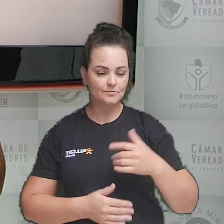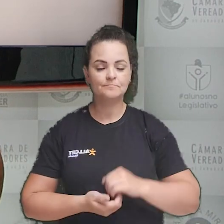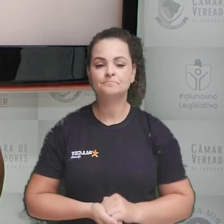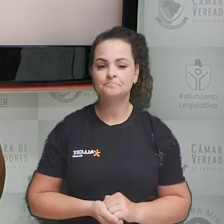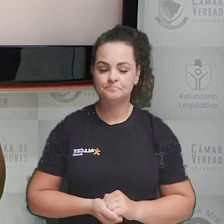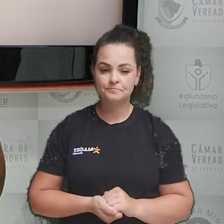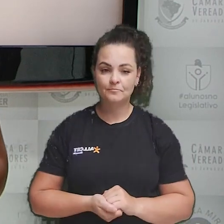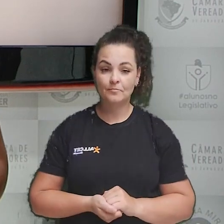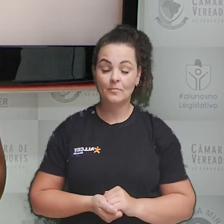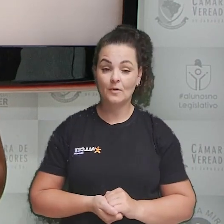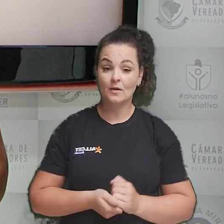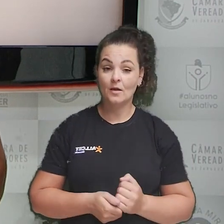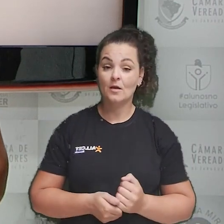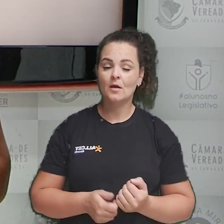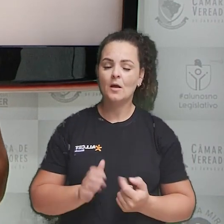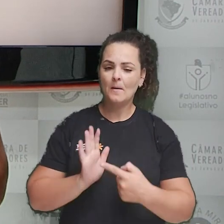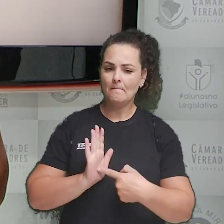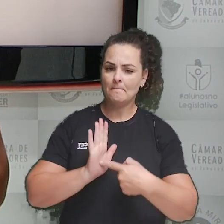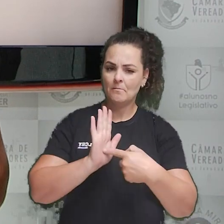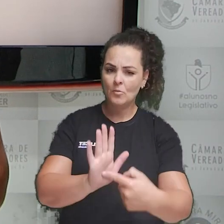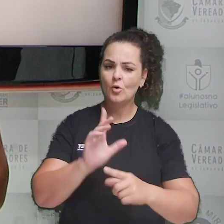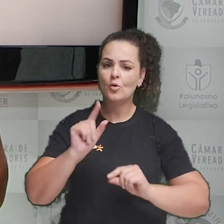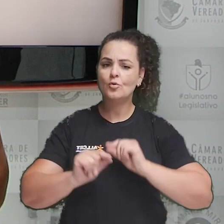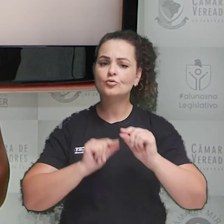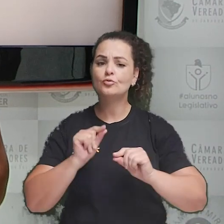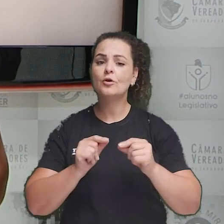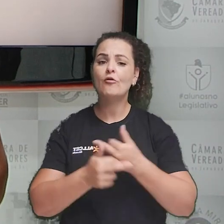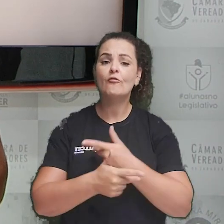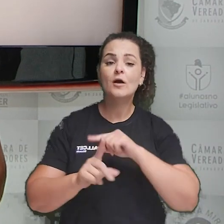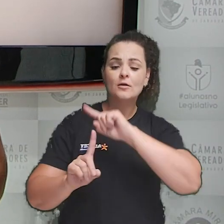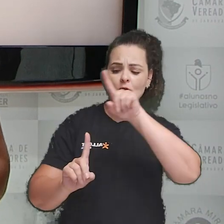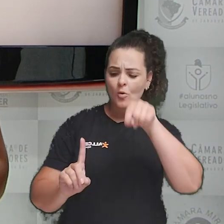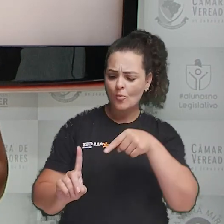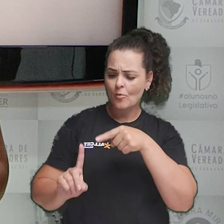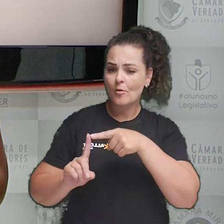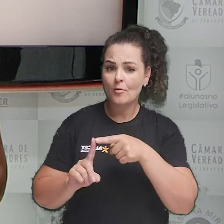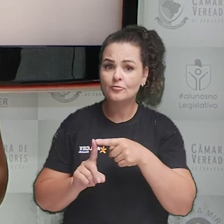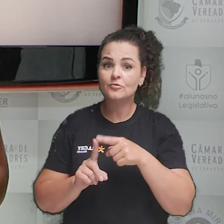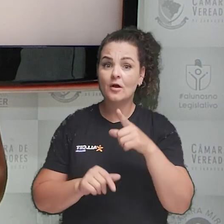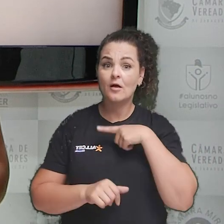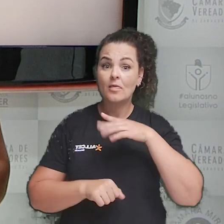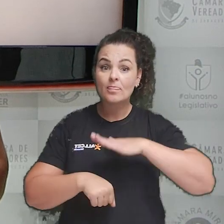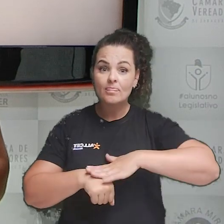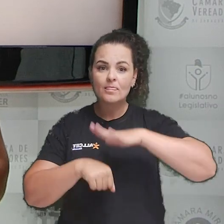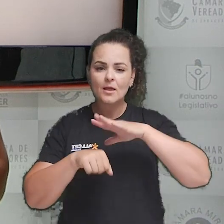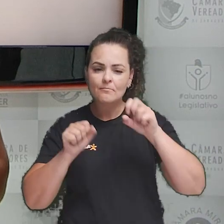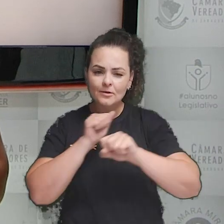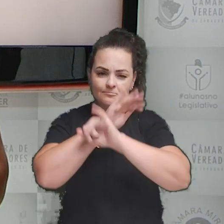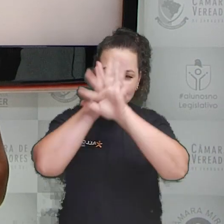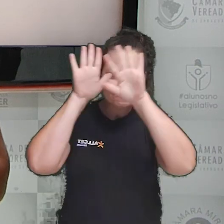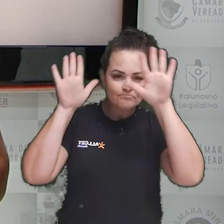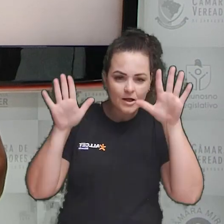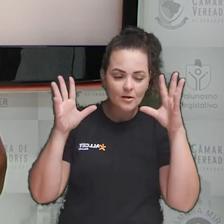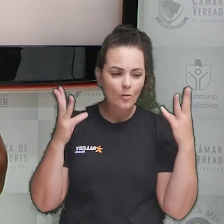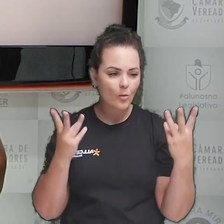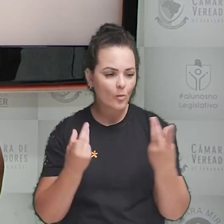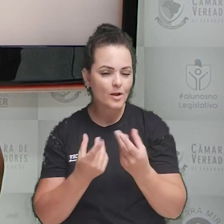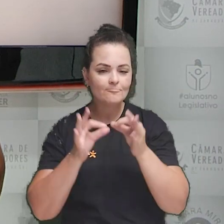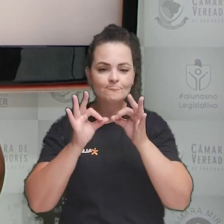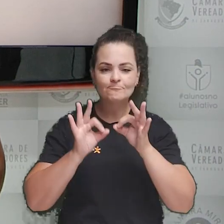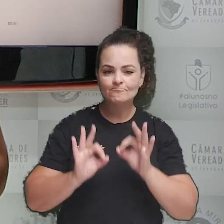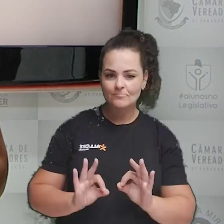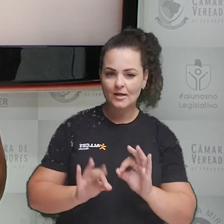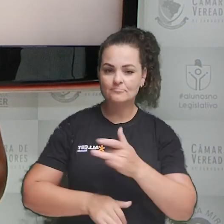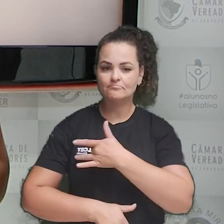da saúde pública. A matéria apresenta uma série de objetivos que visam promover uma gestão mais transparente e